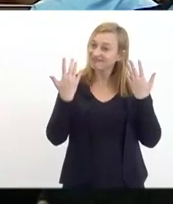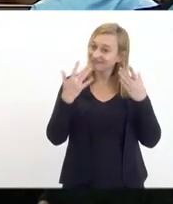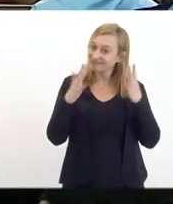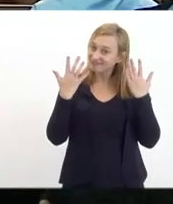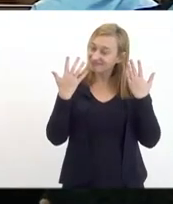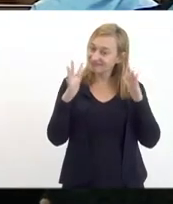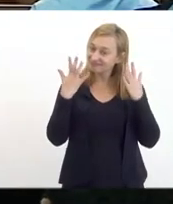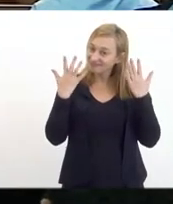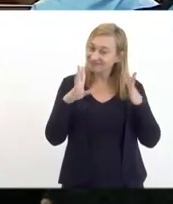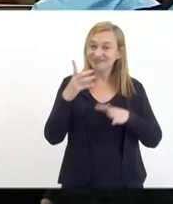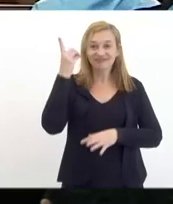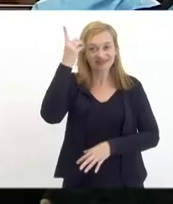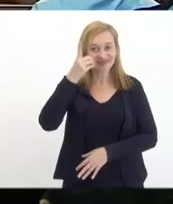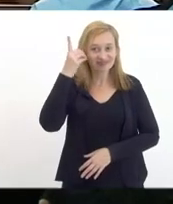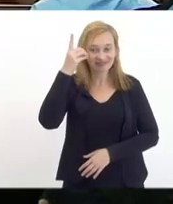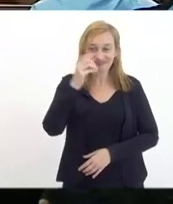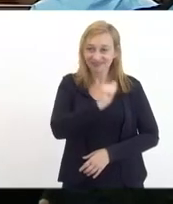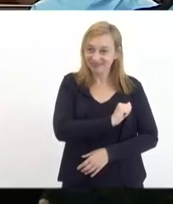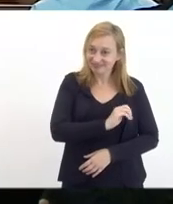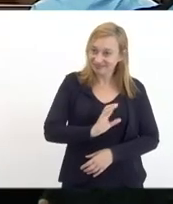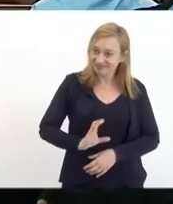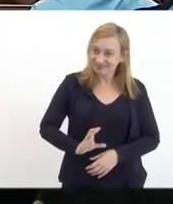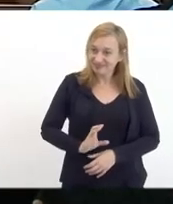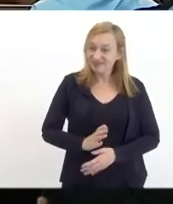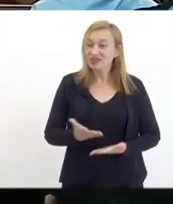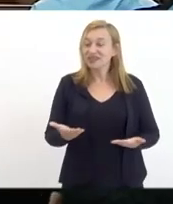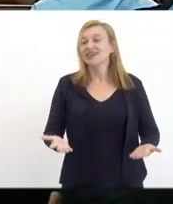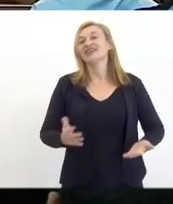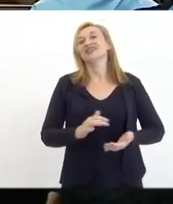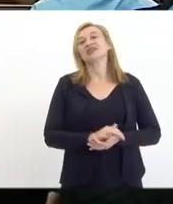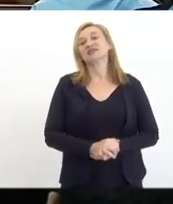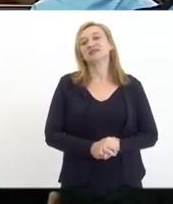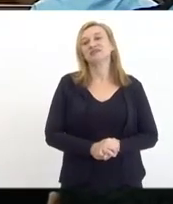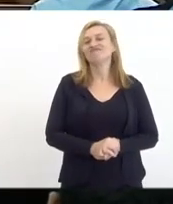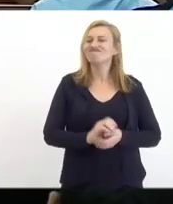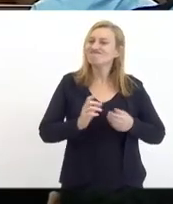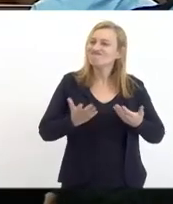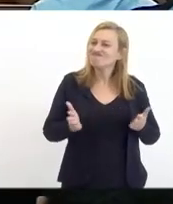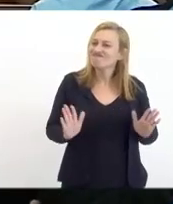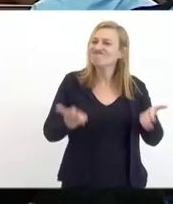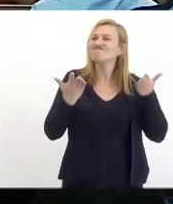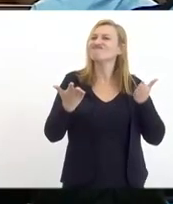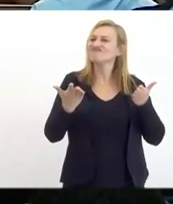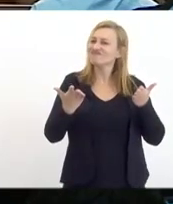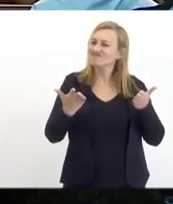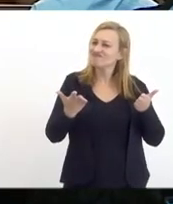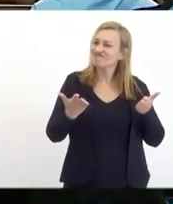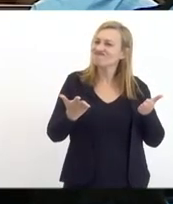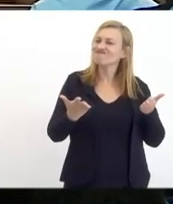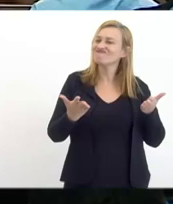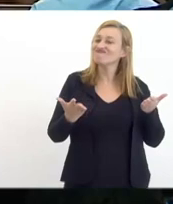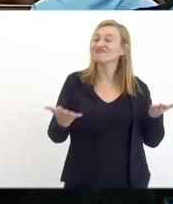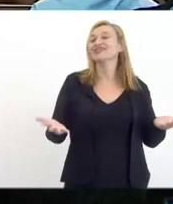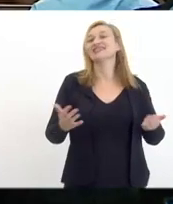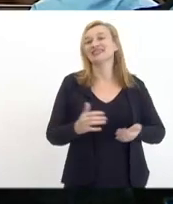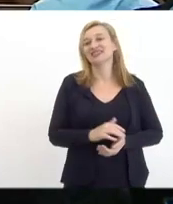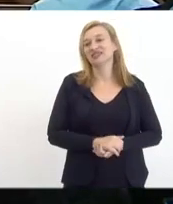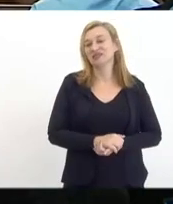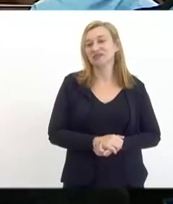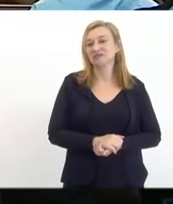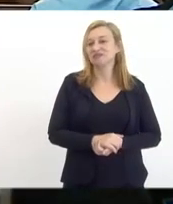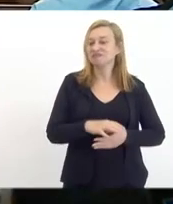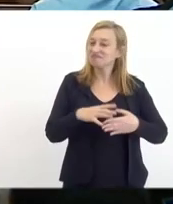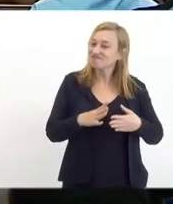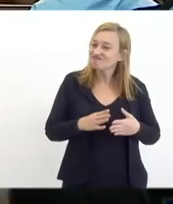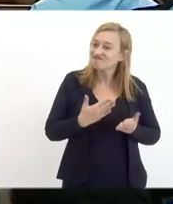o deputado André Siciliano por essa iniciativa pela autoria foi quem tomou